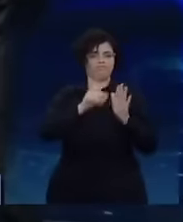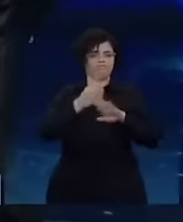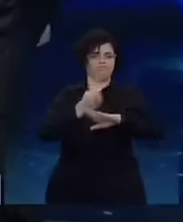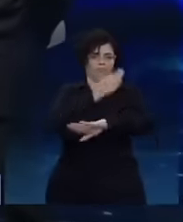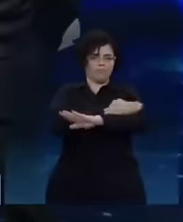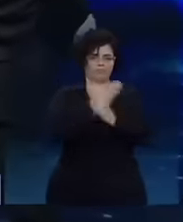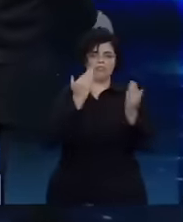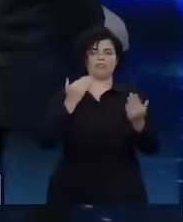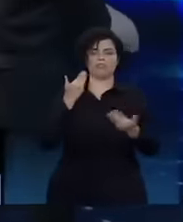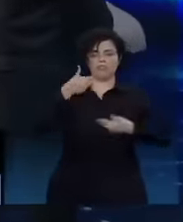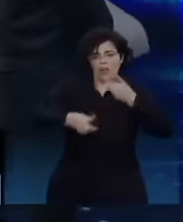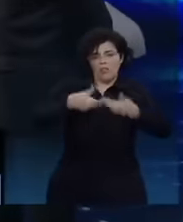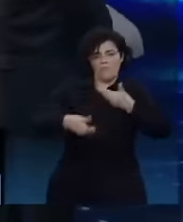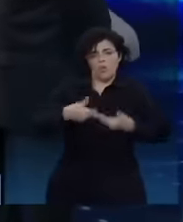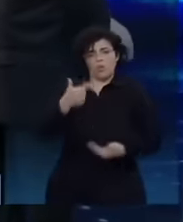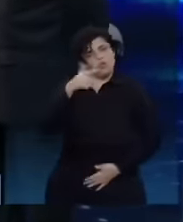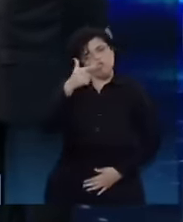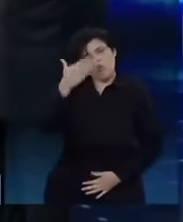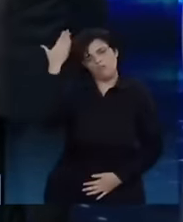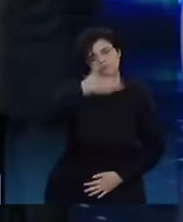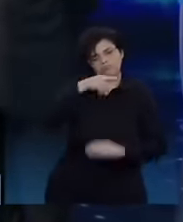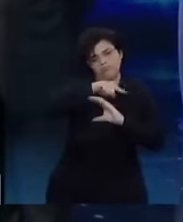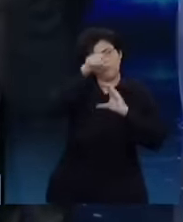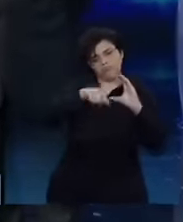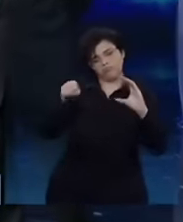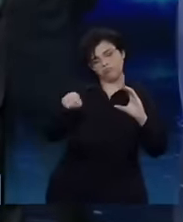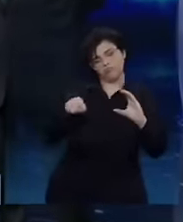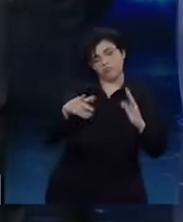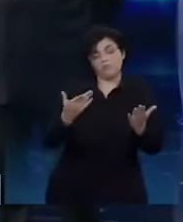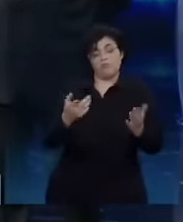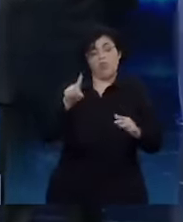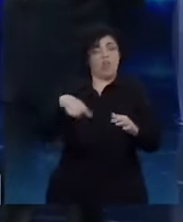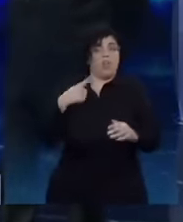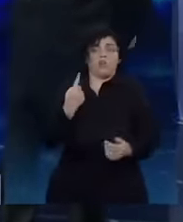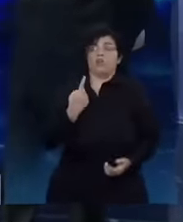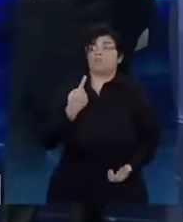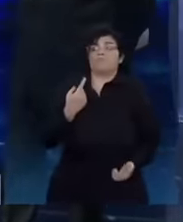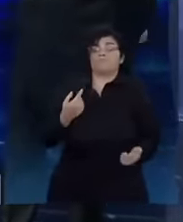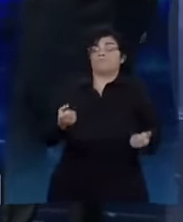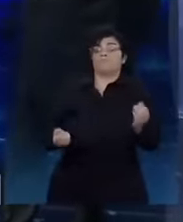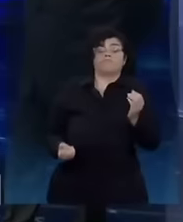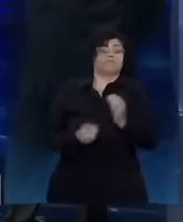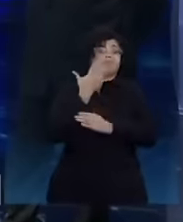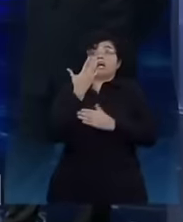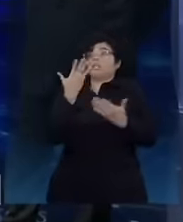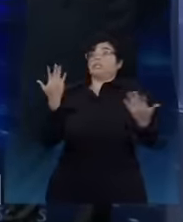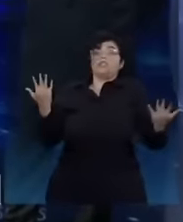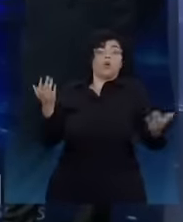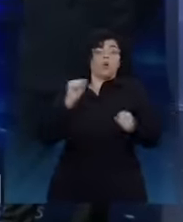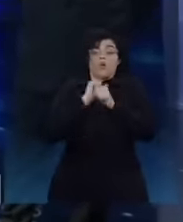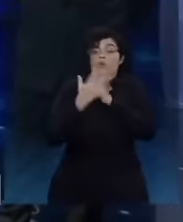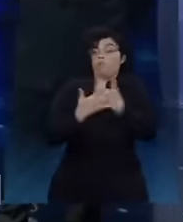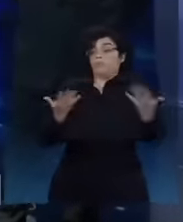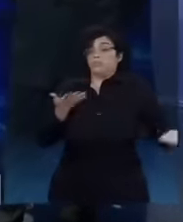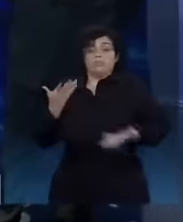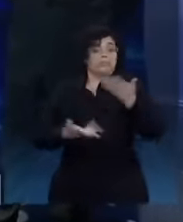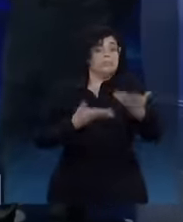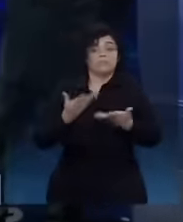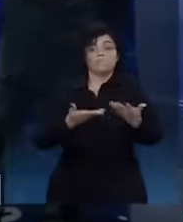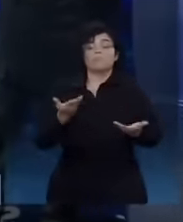tendo ou não comprovação científica, porque era algo inédito no mundo todo, tirou-se a autonomia do médico,